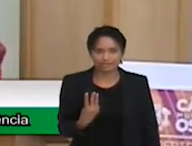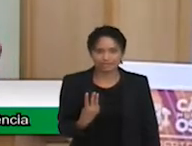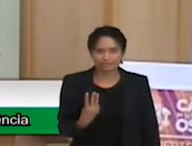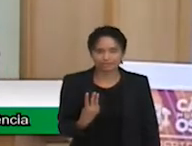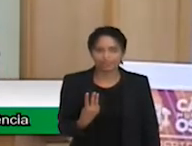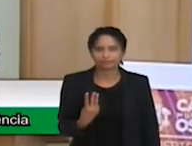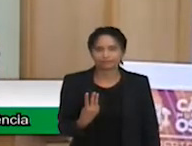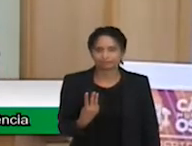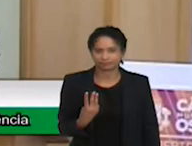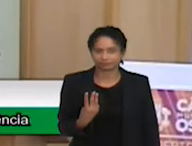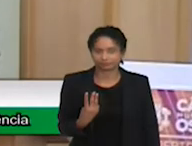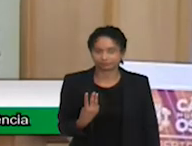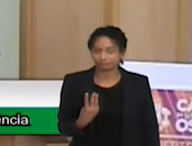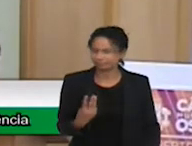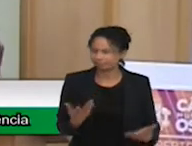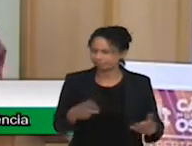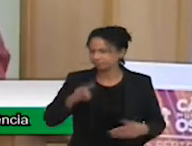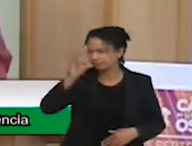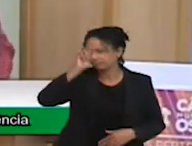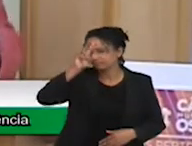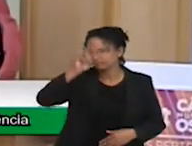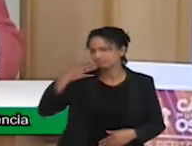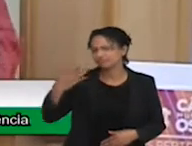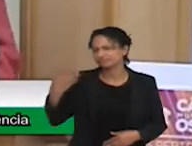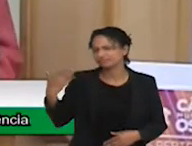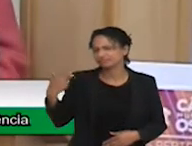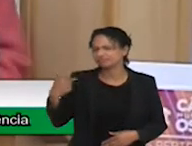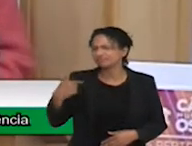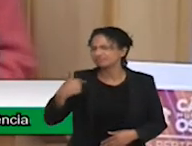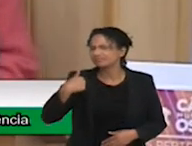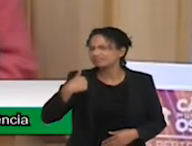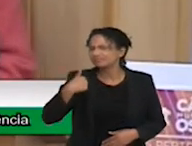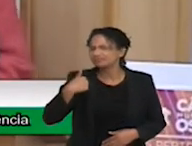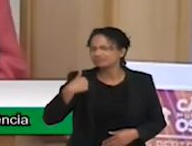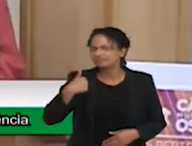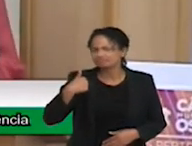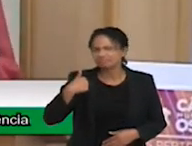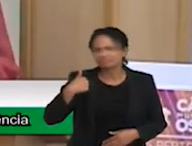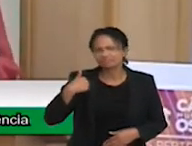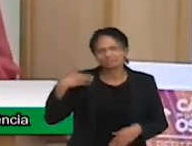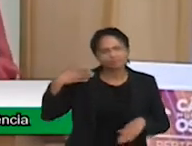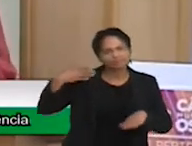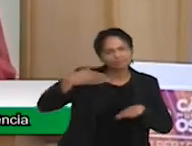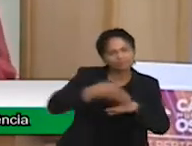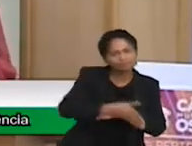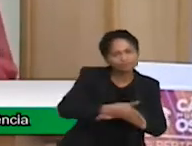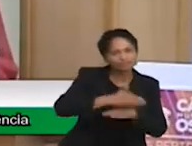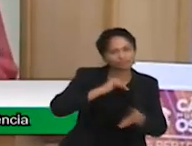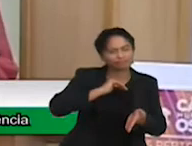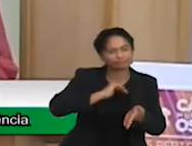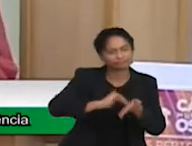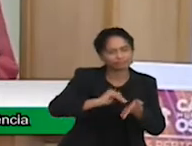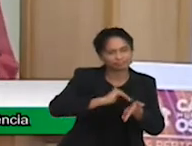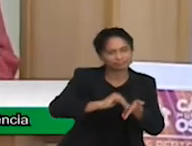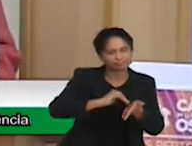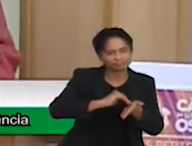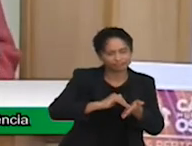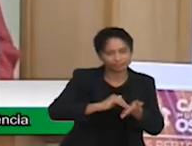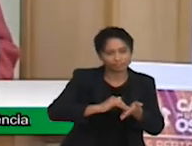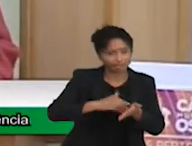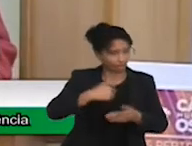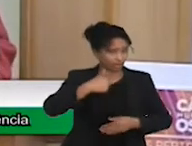E eu me recordo que, quando eu tive a oportunidade de falar, eu tinha acabado de entrar na Secretaria de Assistência por formação. Eu sou pedagoga.